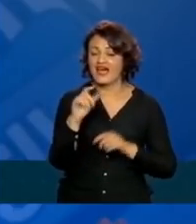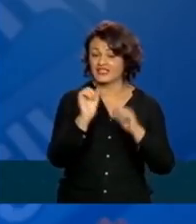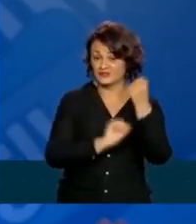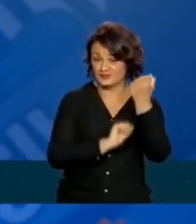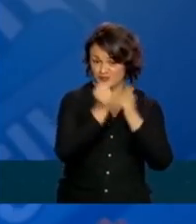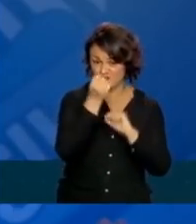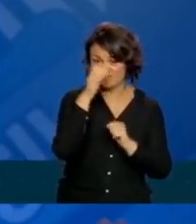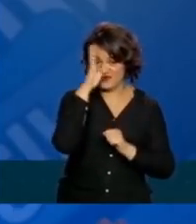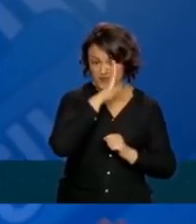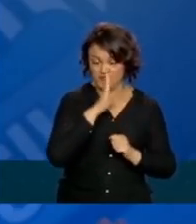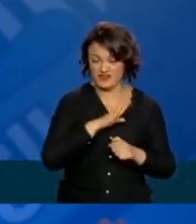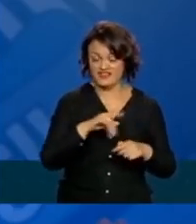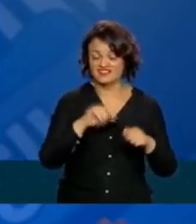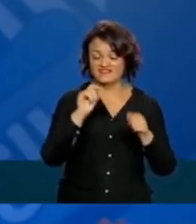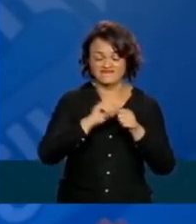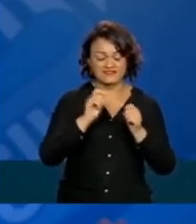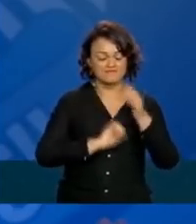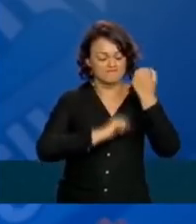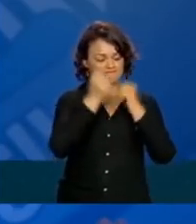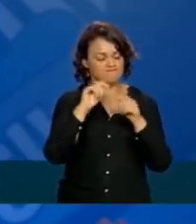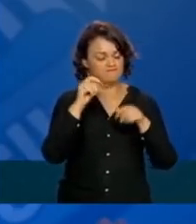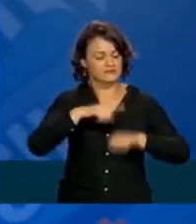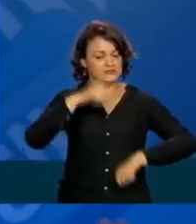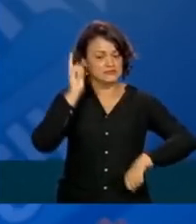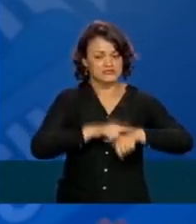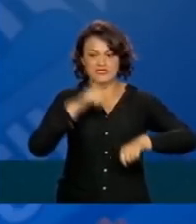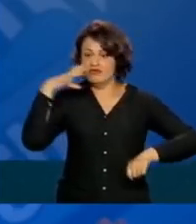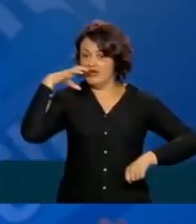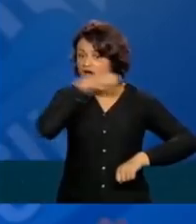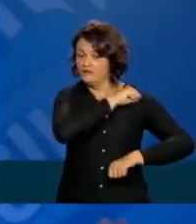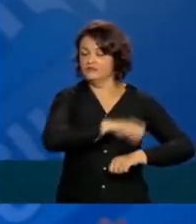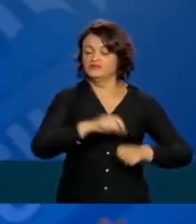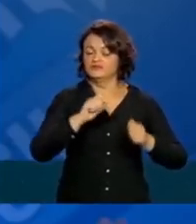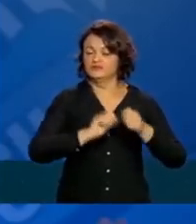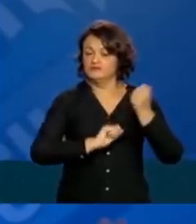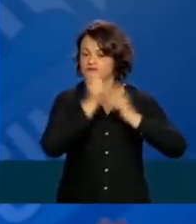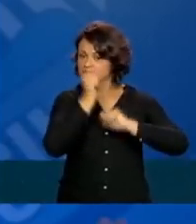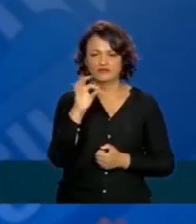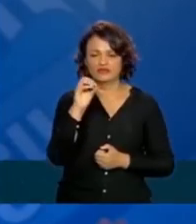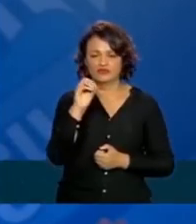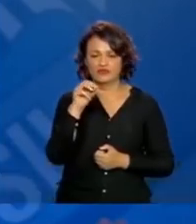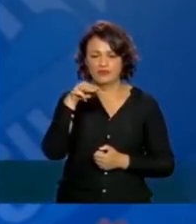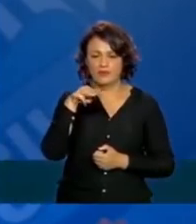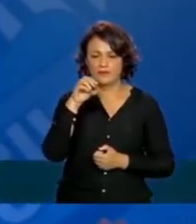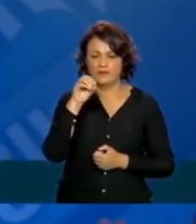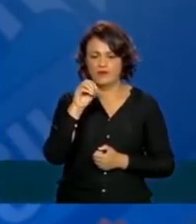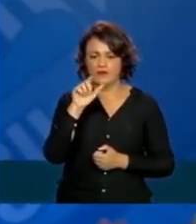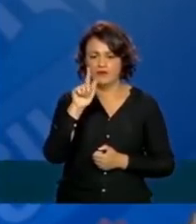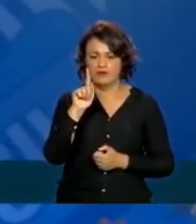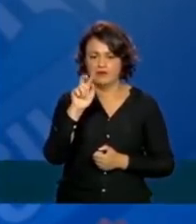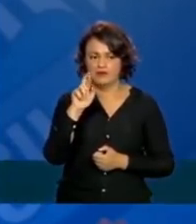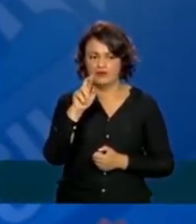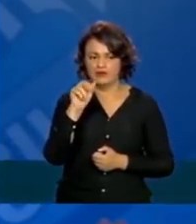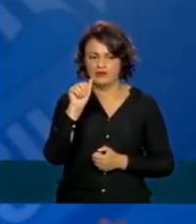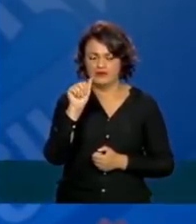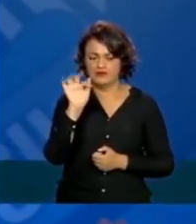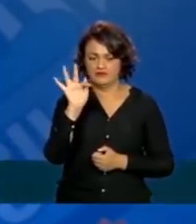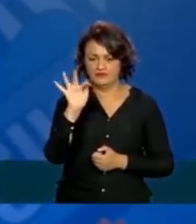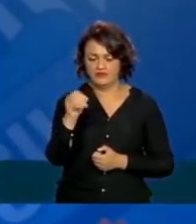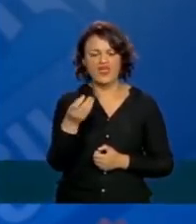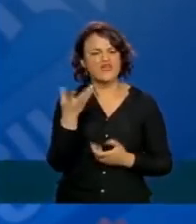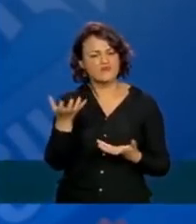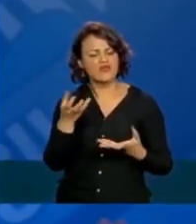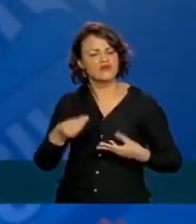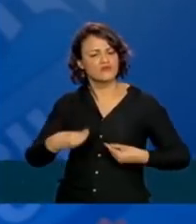nacional disparar uma produção em tempo reduzido. As pessoas me perguntam, eu quero doar, eu quero